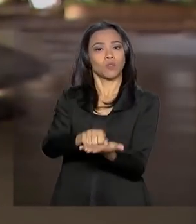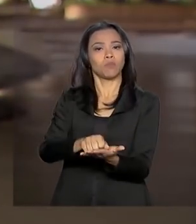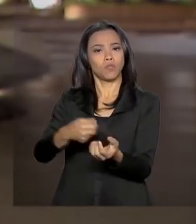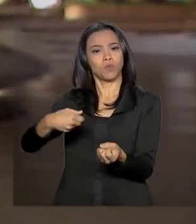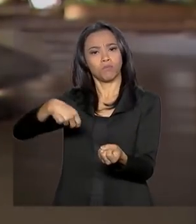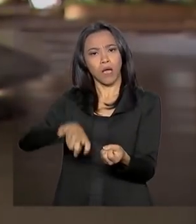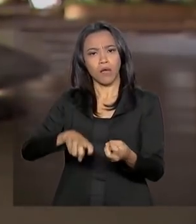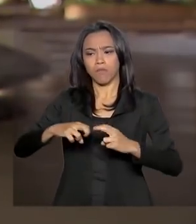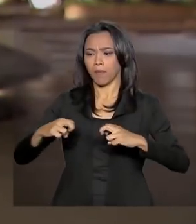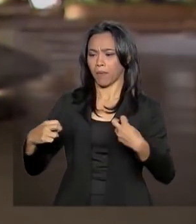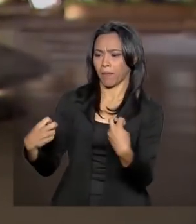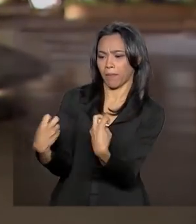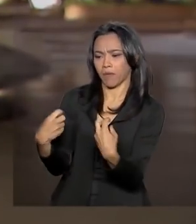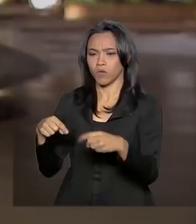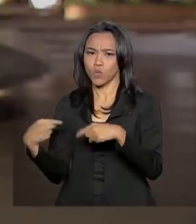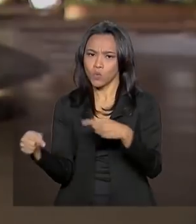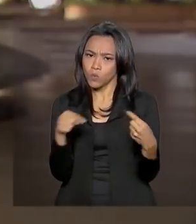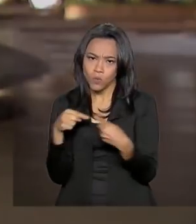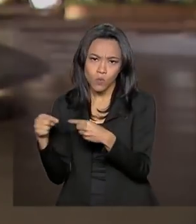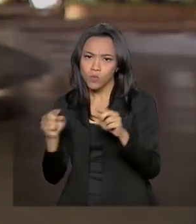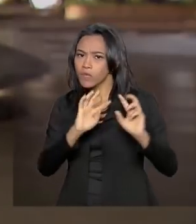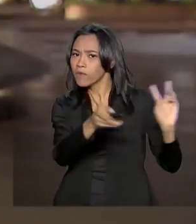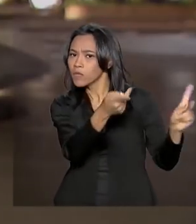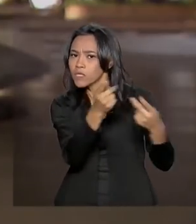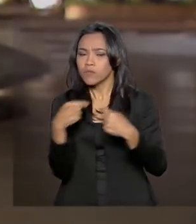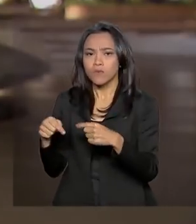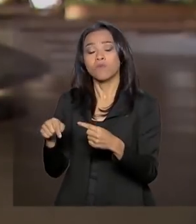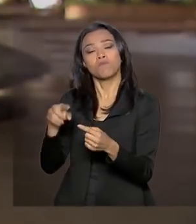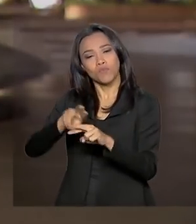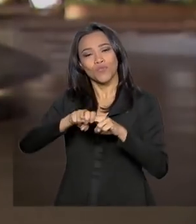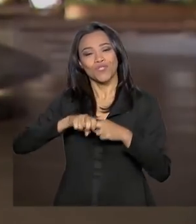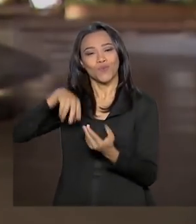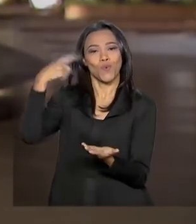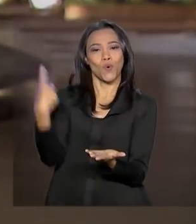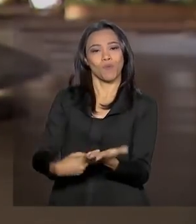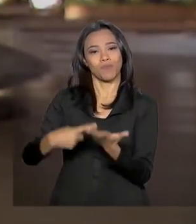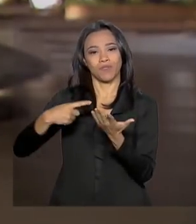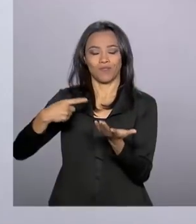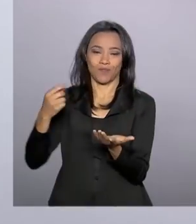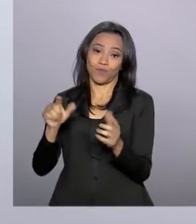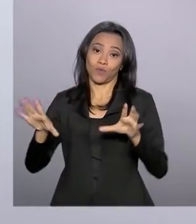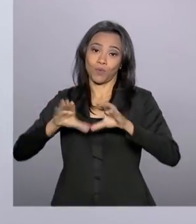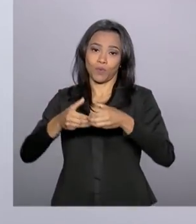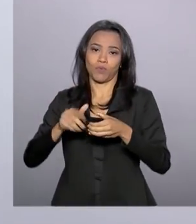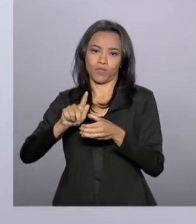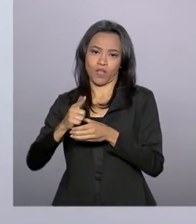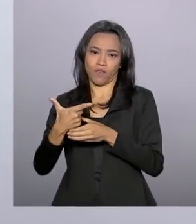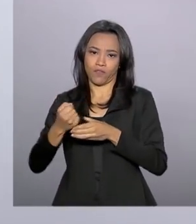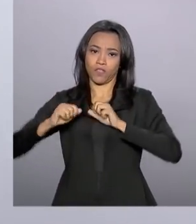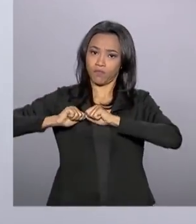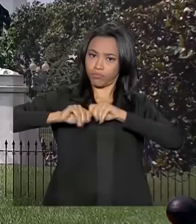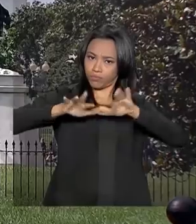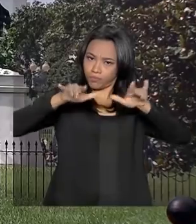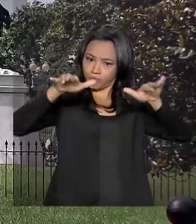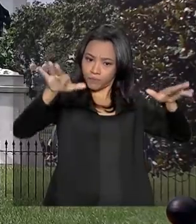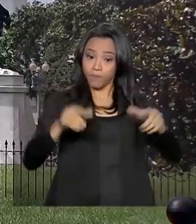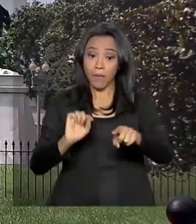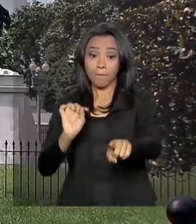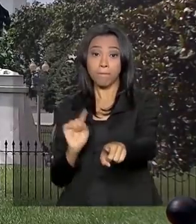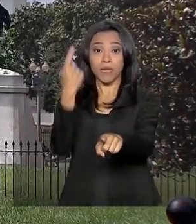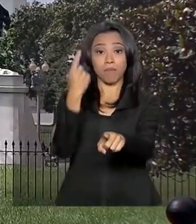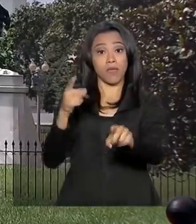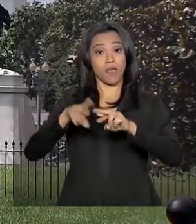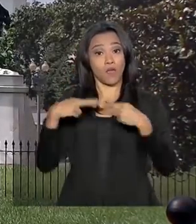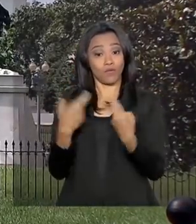discussões e, desde então, a agenda do G20 foi expandida. A primeira reunião no novo formato